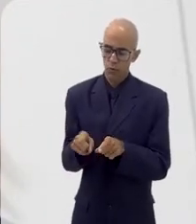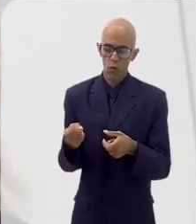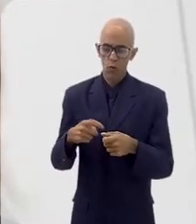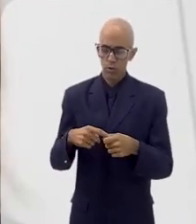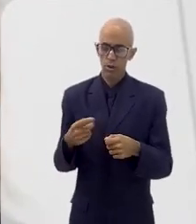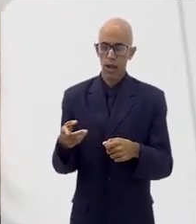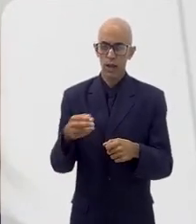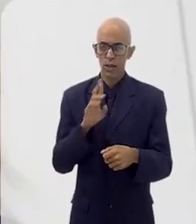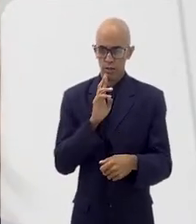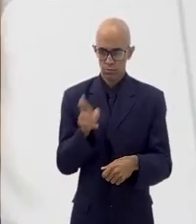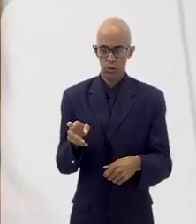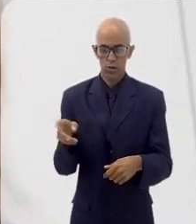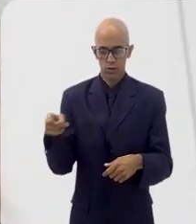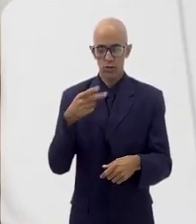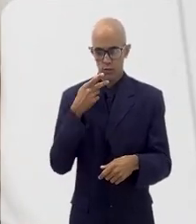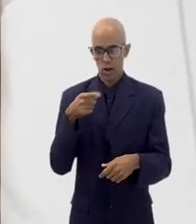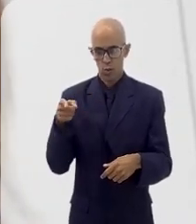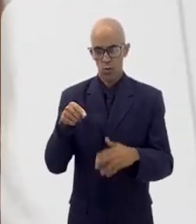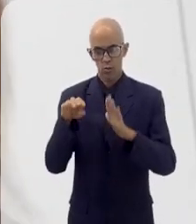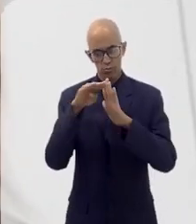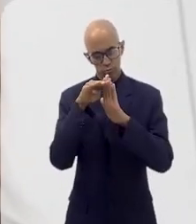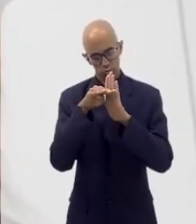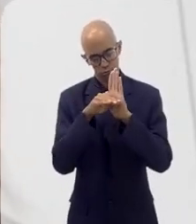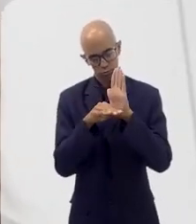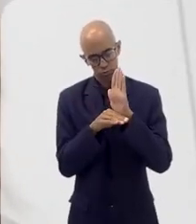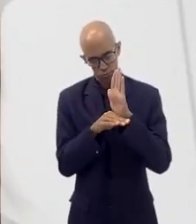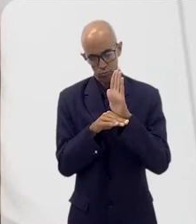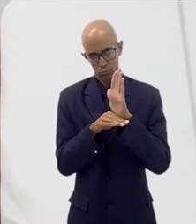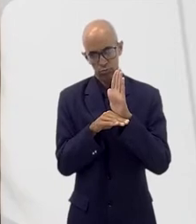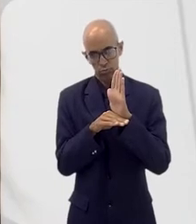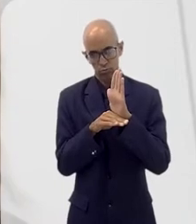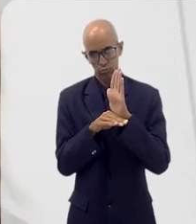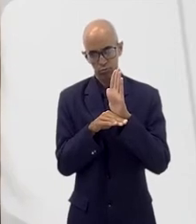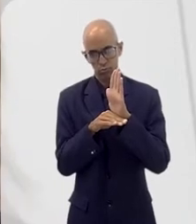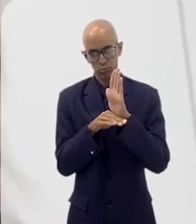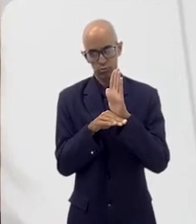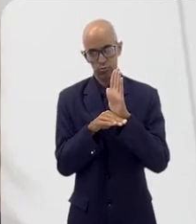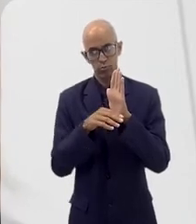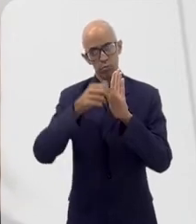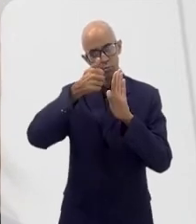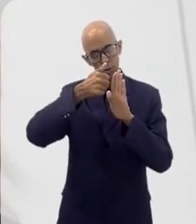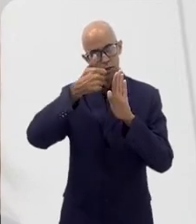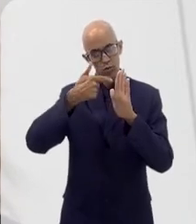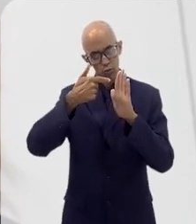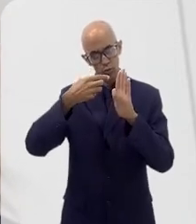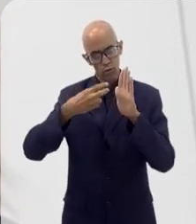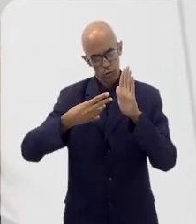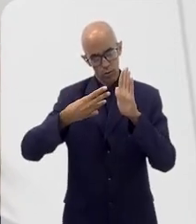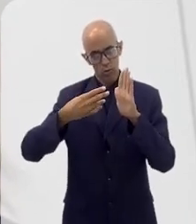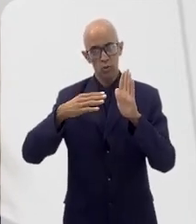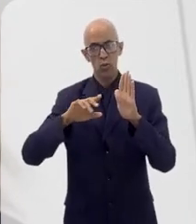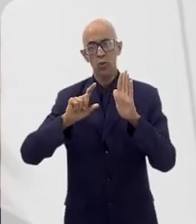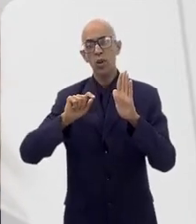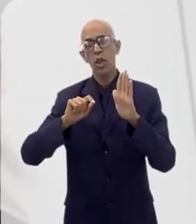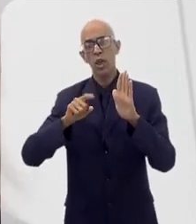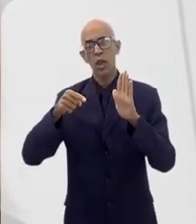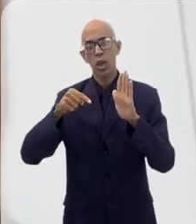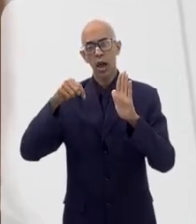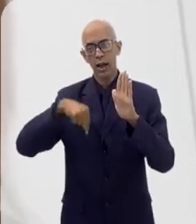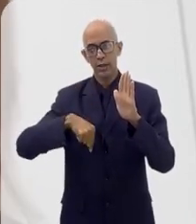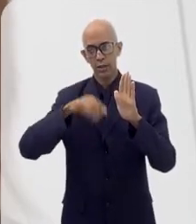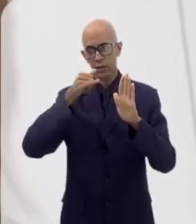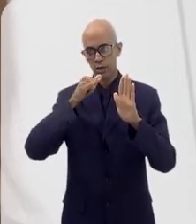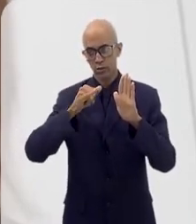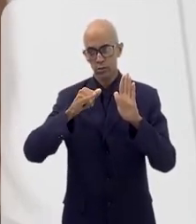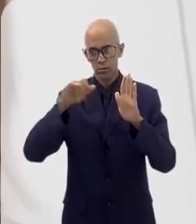um pouquinho e falar, você perguntou do ranking, né? E aí eu não respondi e vou te falar aqui como nós estamos, né? O